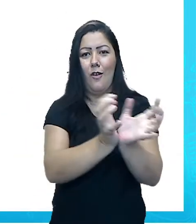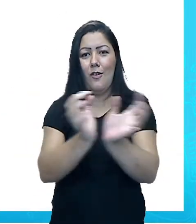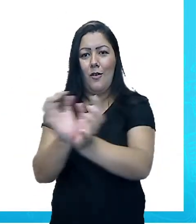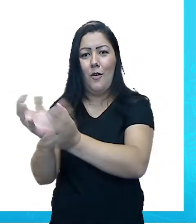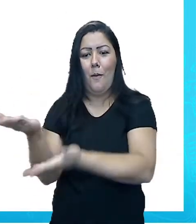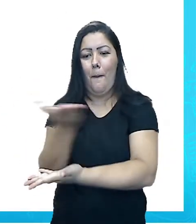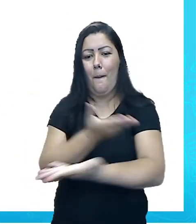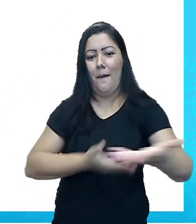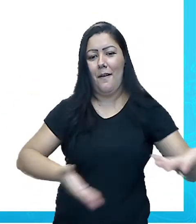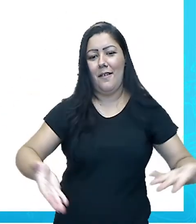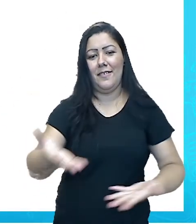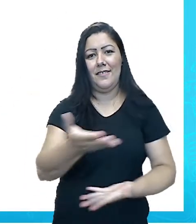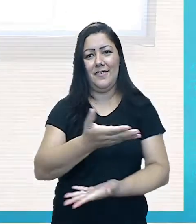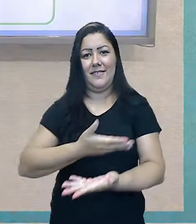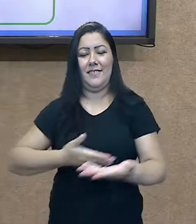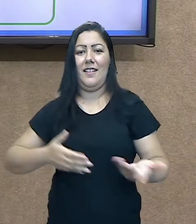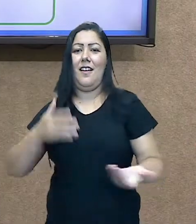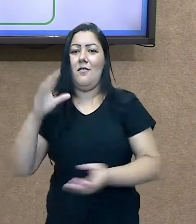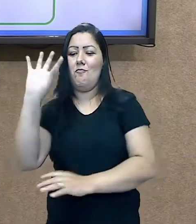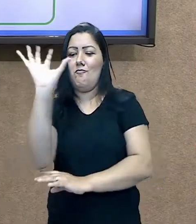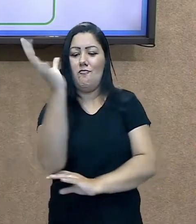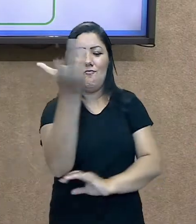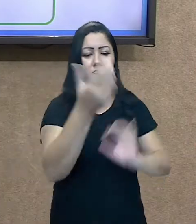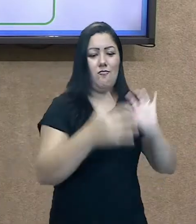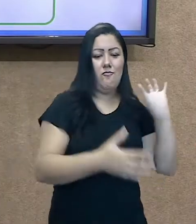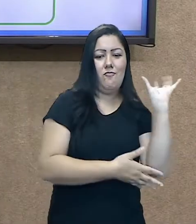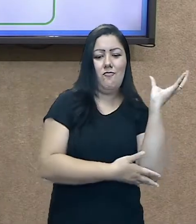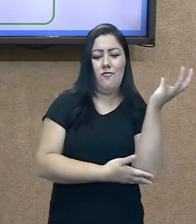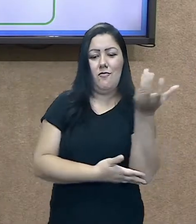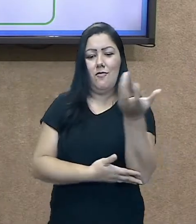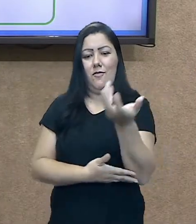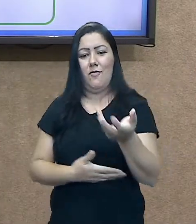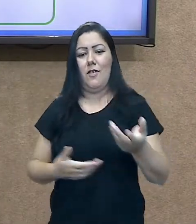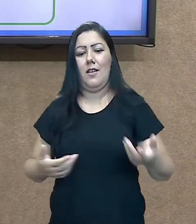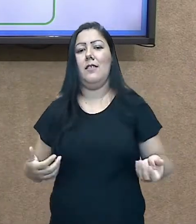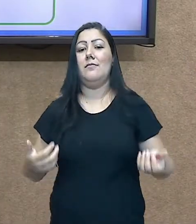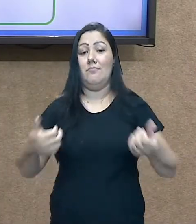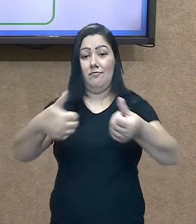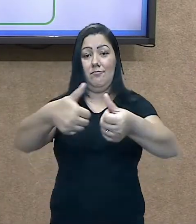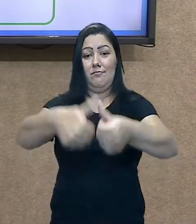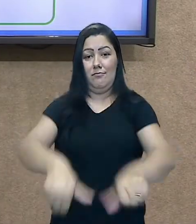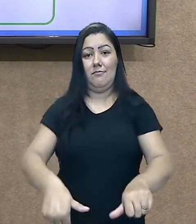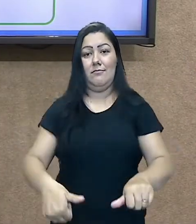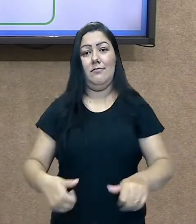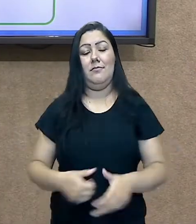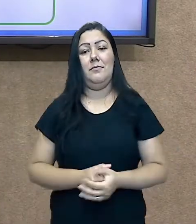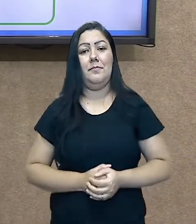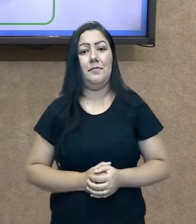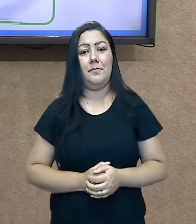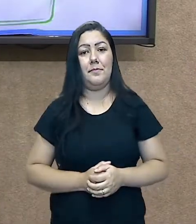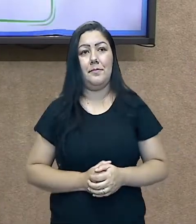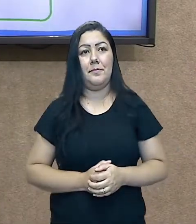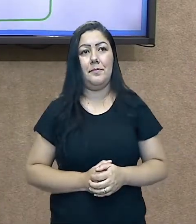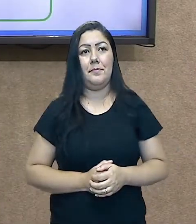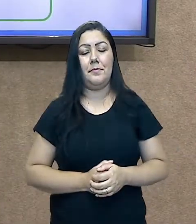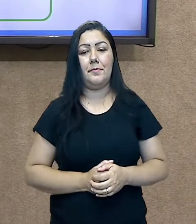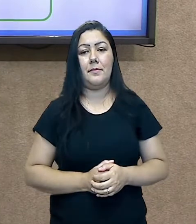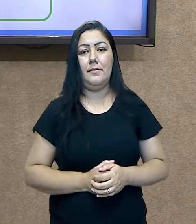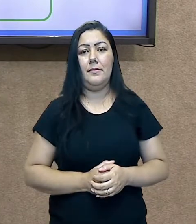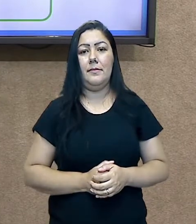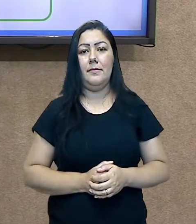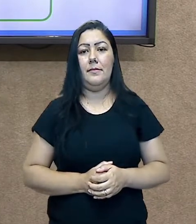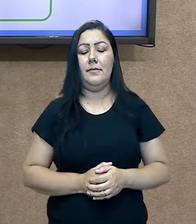meio aonde eles estão inseridos. Ok, pessoal? E também,